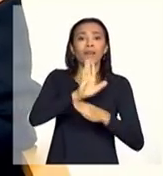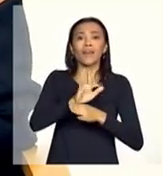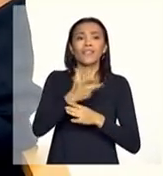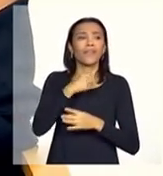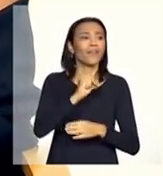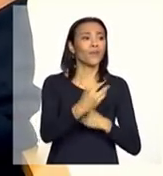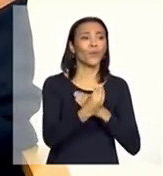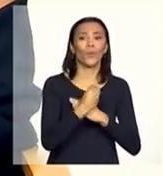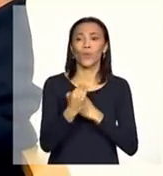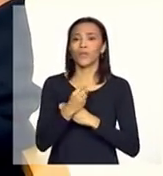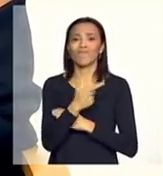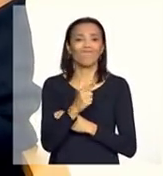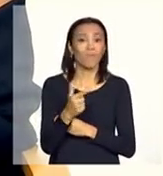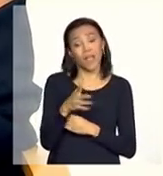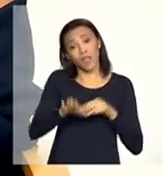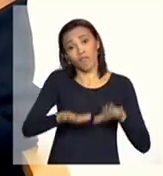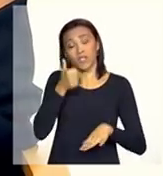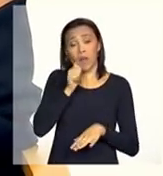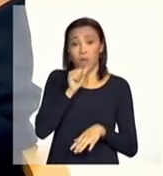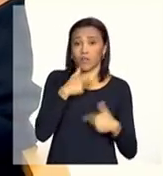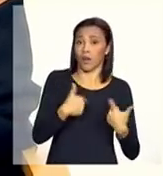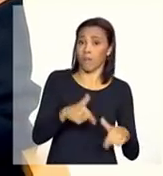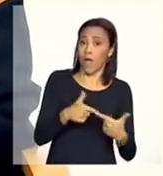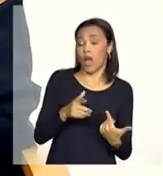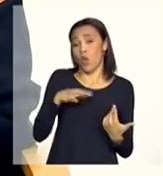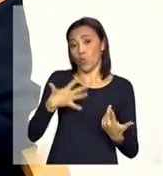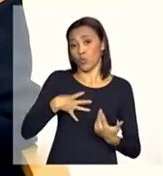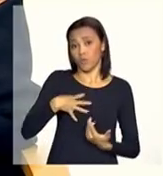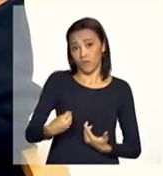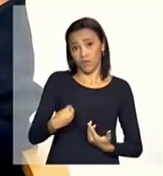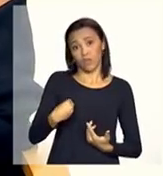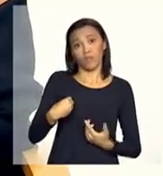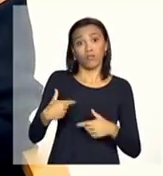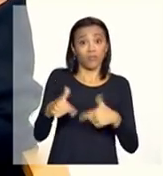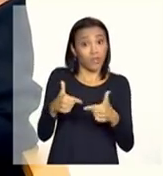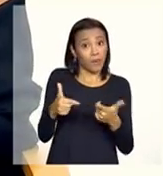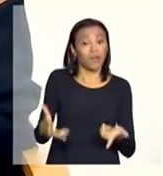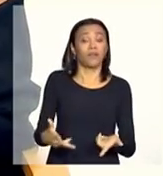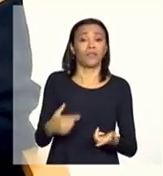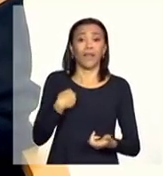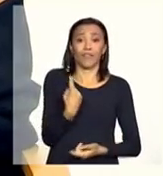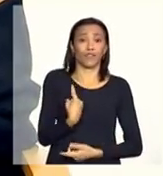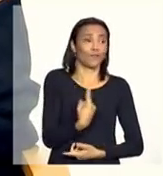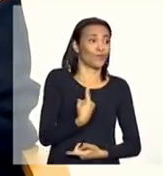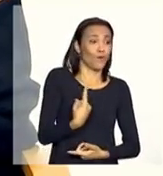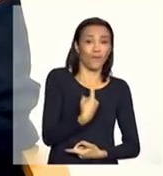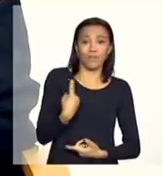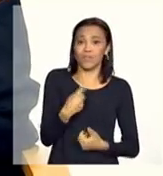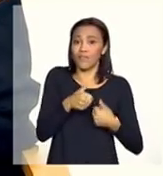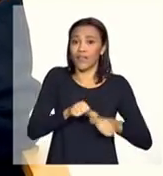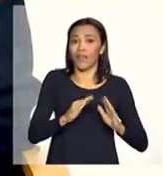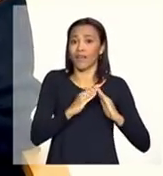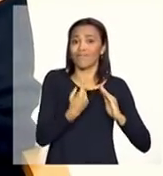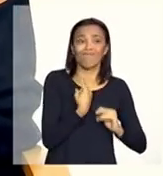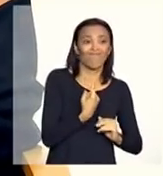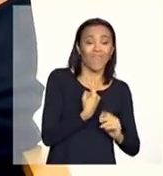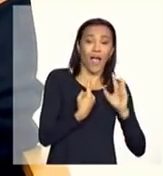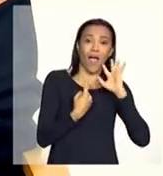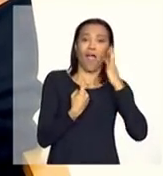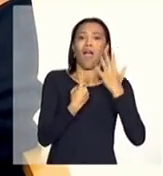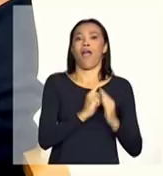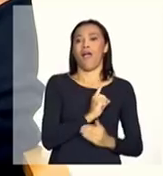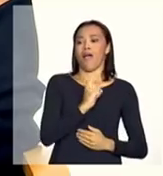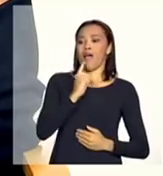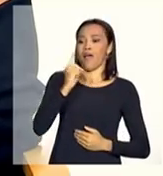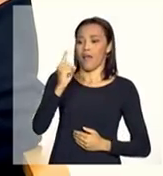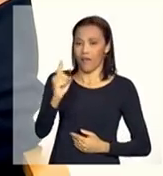Às vezes, porque a mãe está trabalhando ou os filhos estão trabalhando e não tem condição de ter quem cuide. O centro-dia